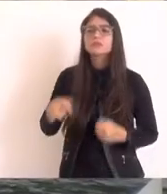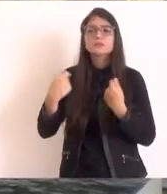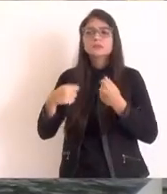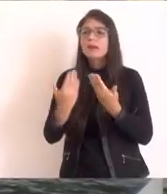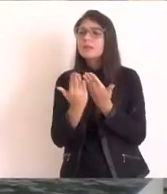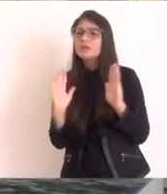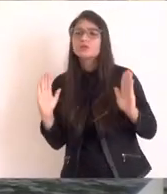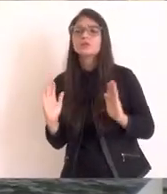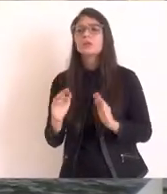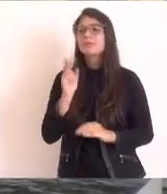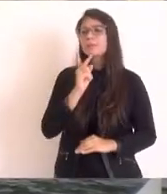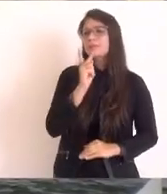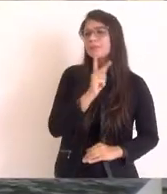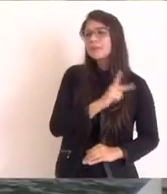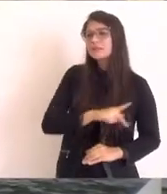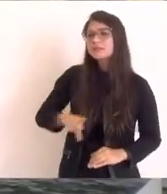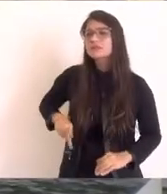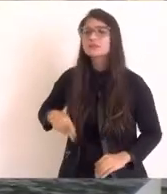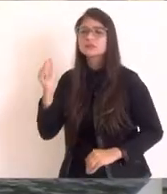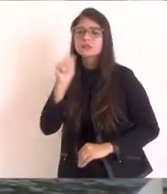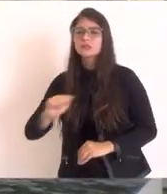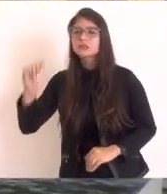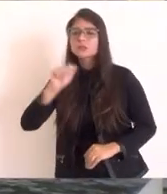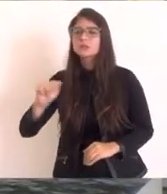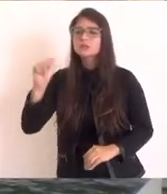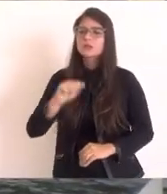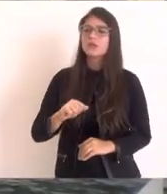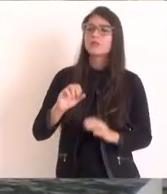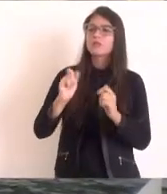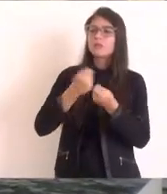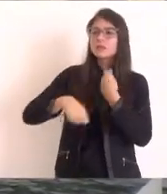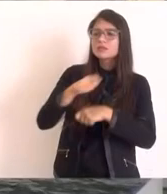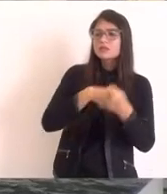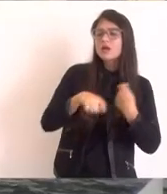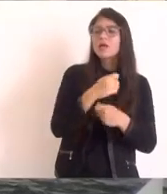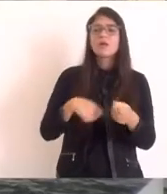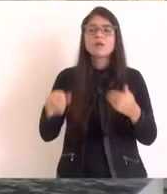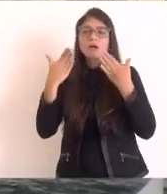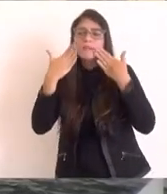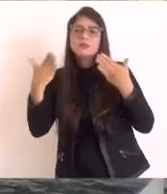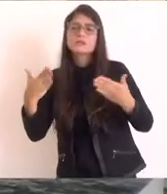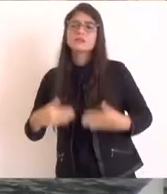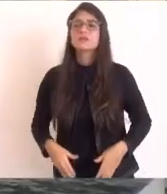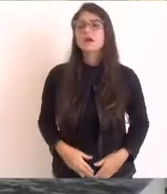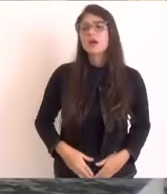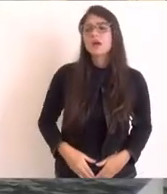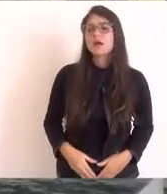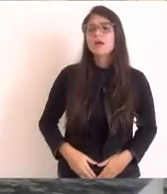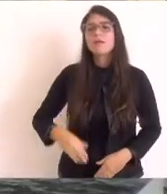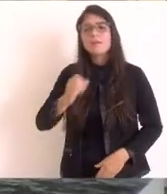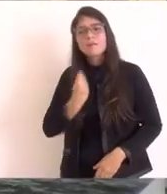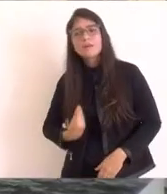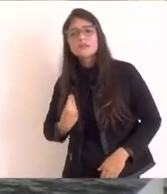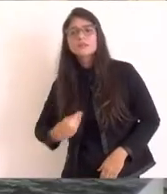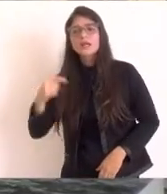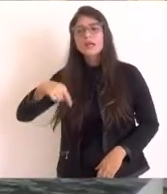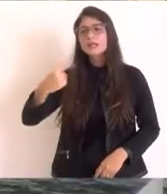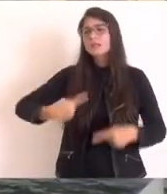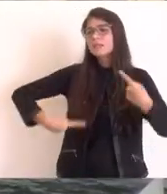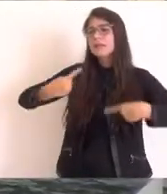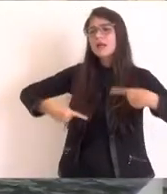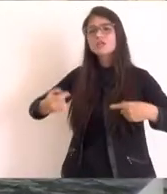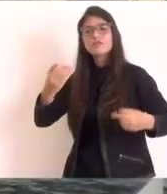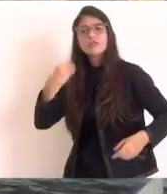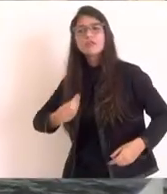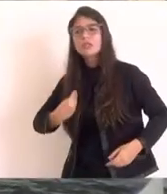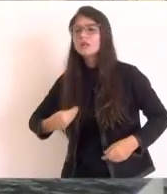associações comerciais tenham uma representatividade até para participar desses debates também de uma forma mais presente,